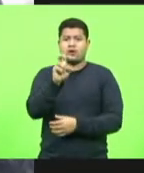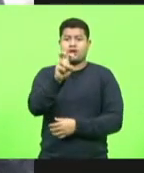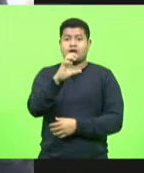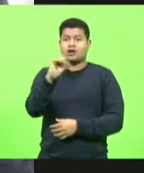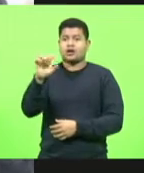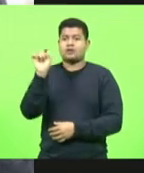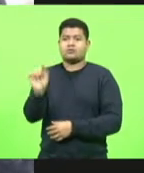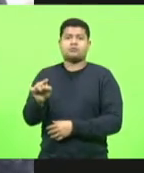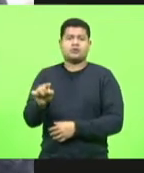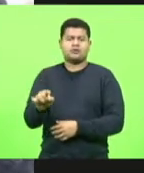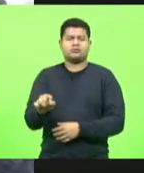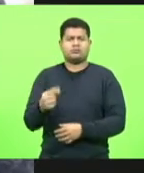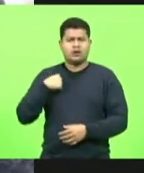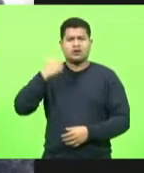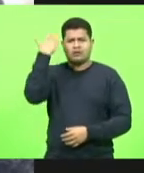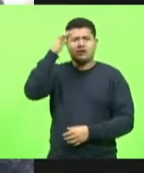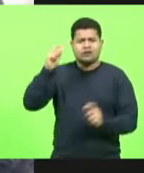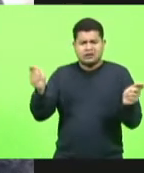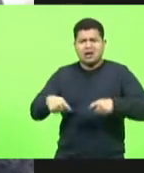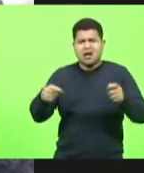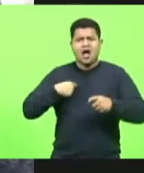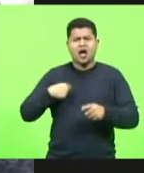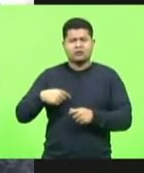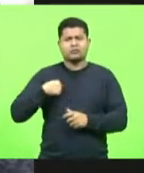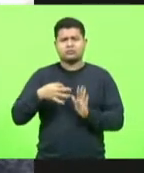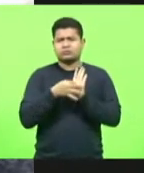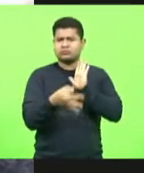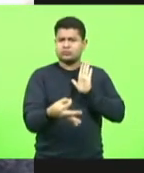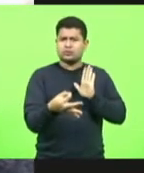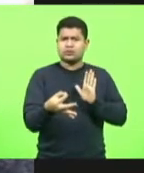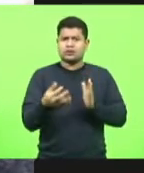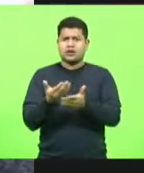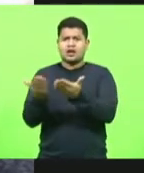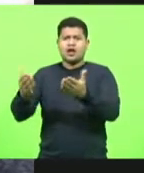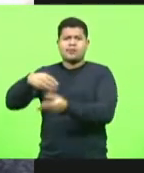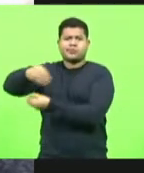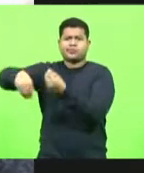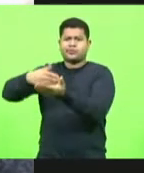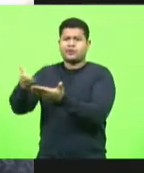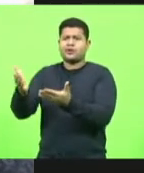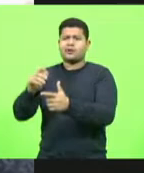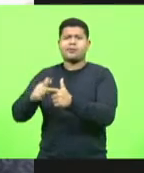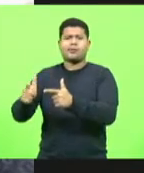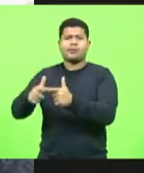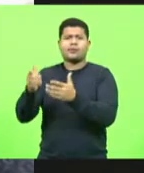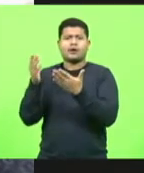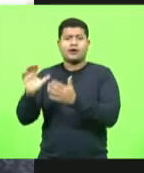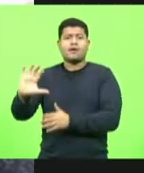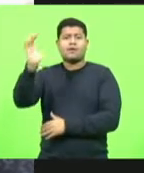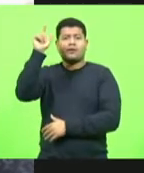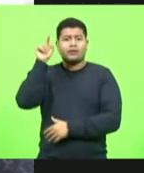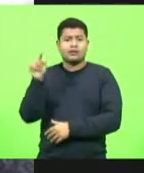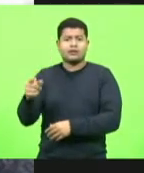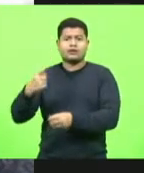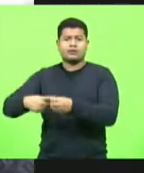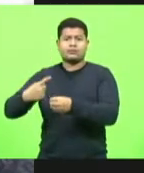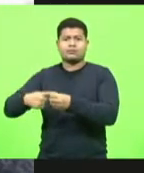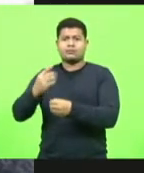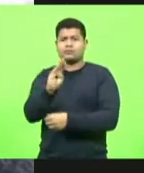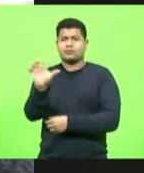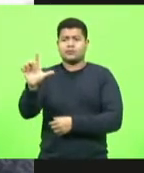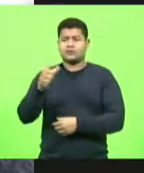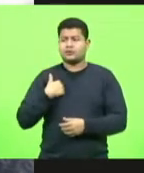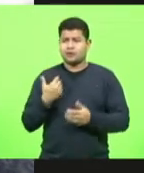nesse mingau que tentaram fazer em Blumenau. E eu quero aqui não só deixar essa nota de